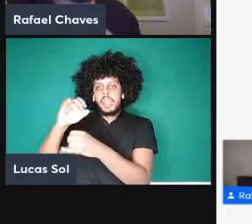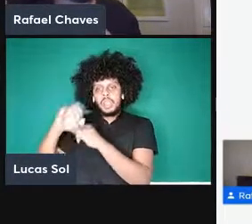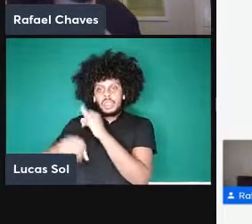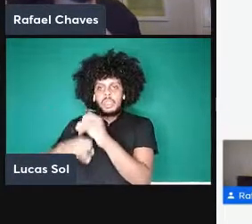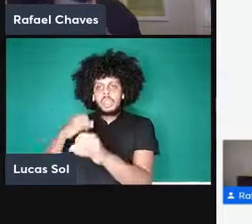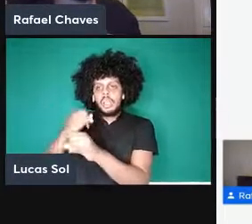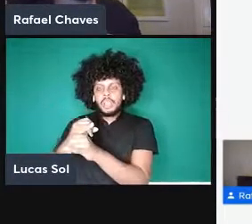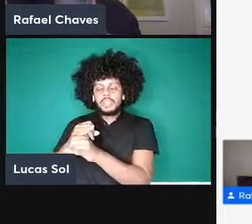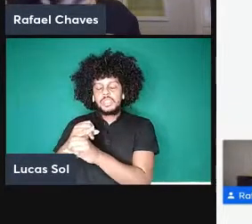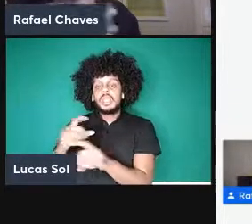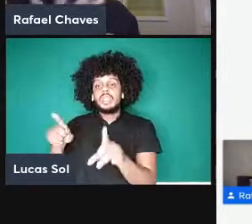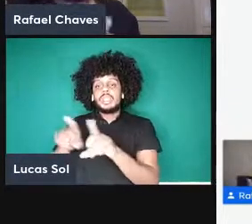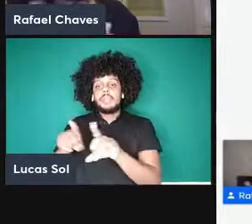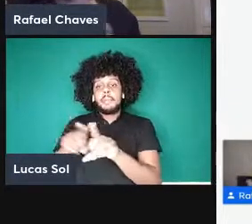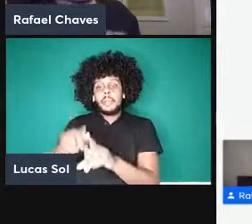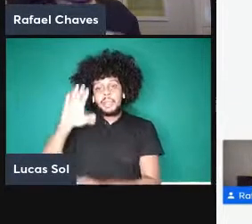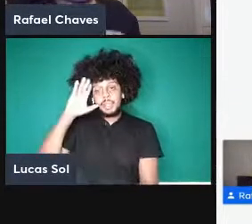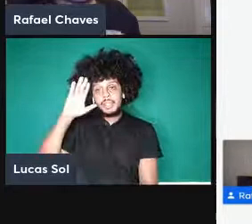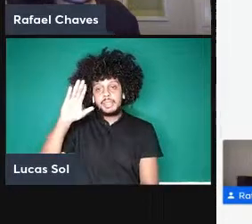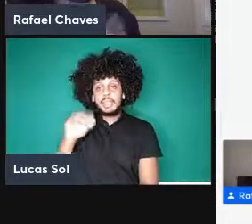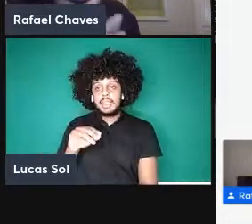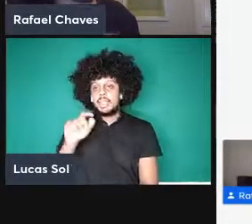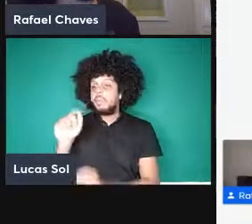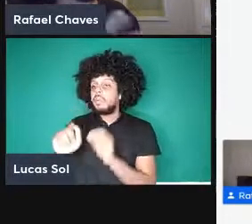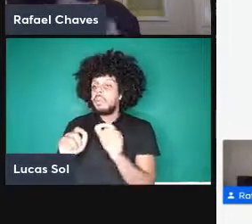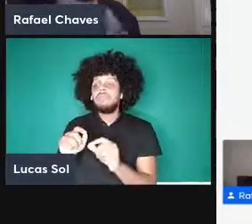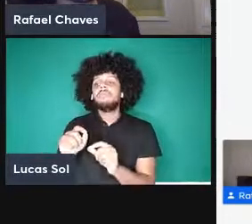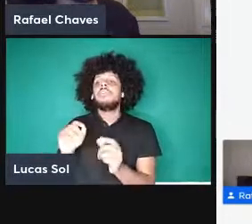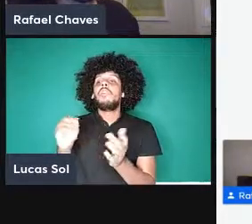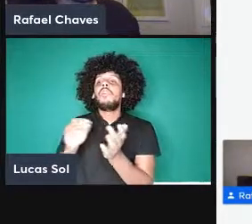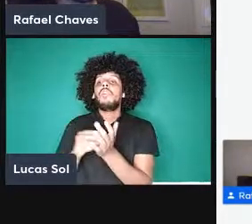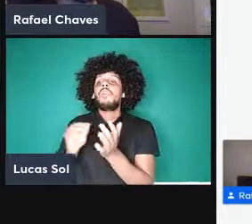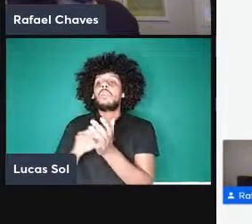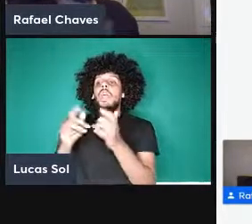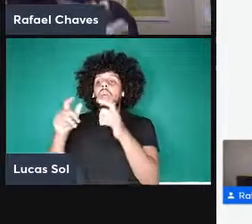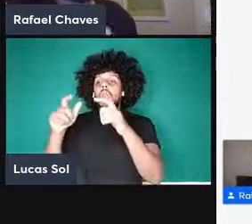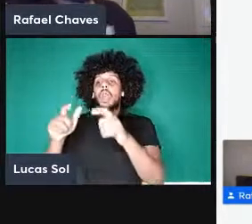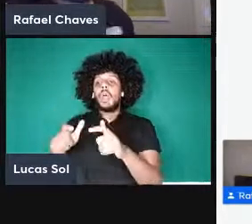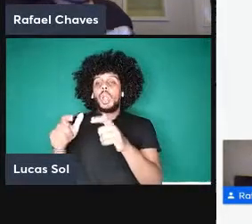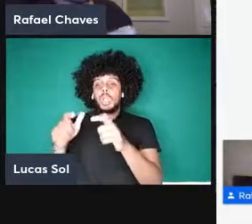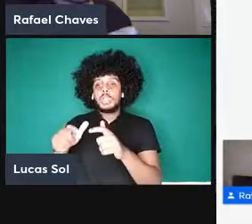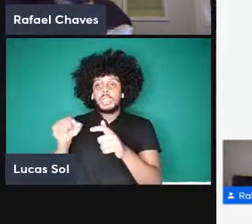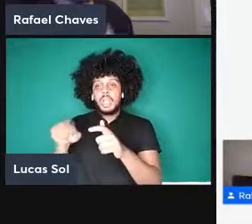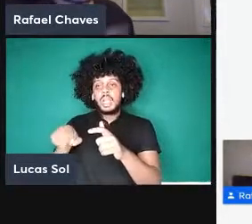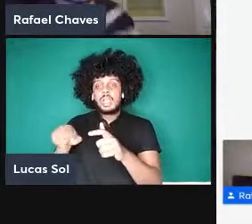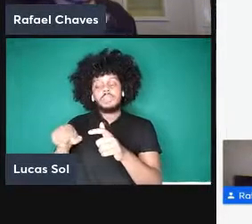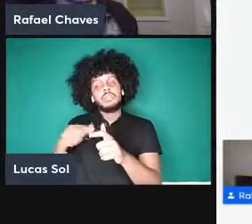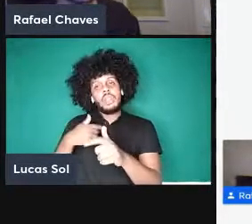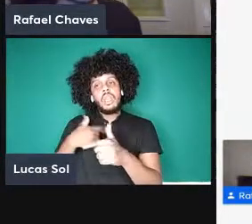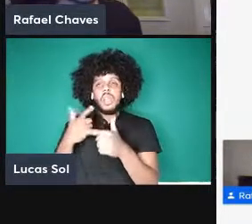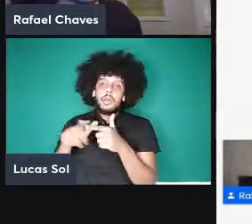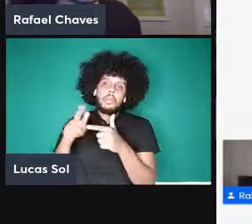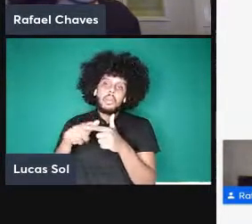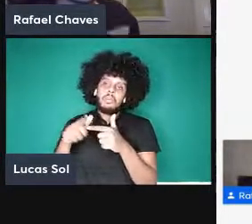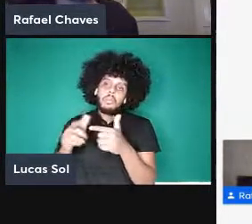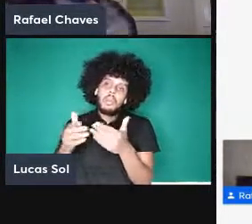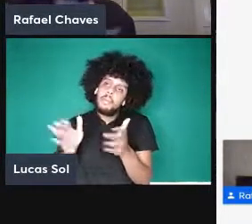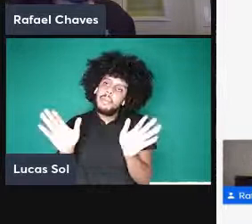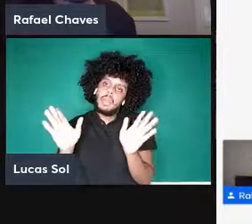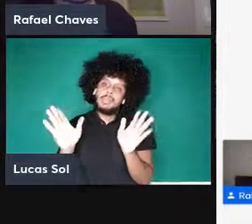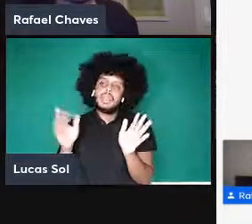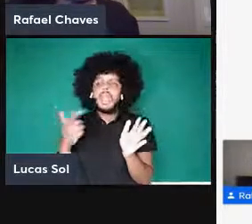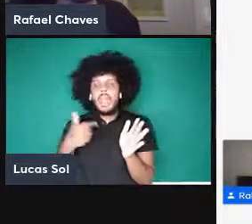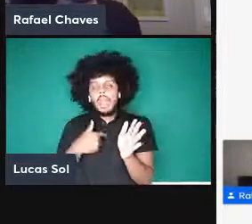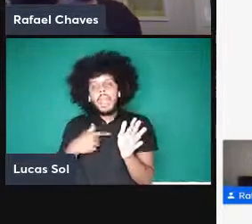a não localidade quântica que emerge nessas redes quânticas é um problema aberto de fato é o meu ganha